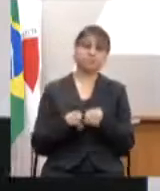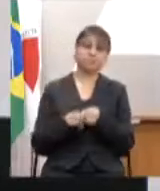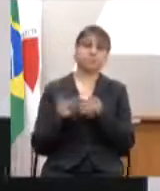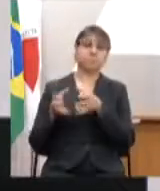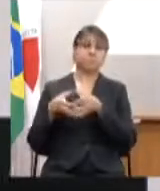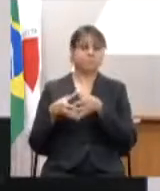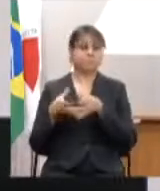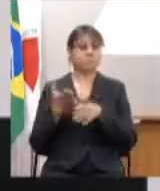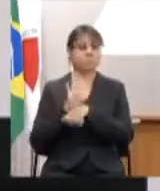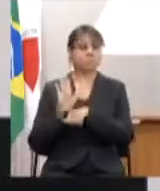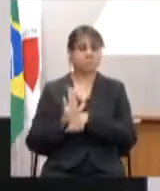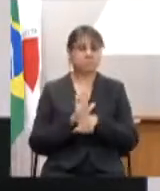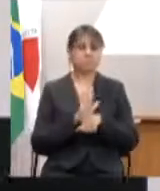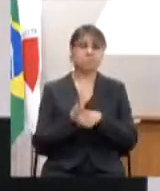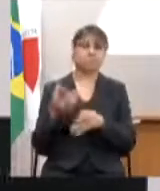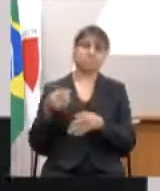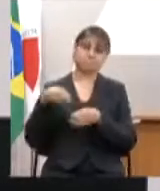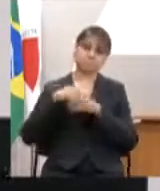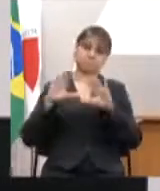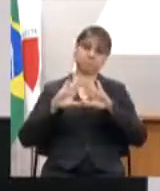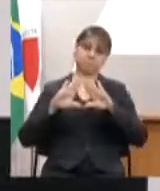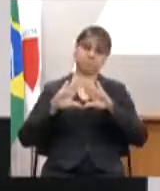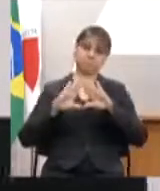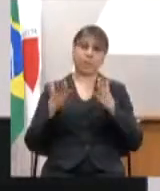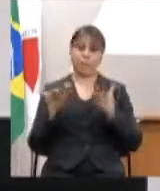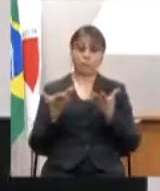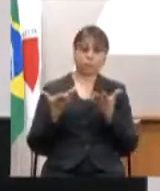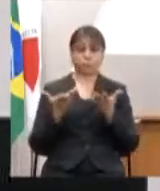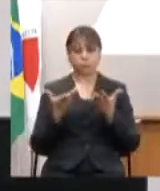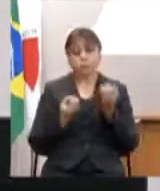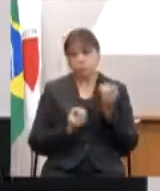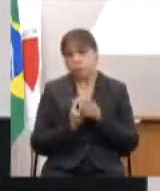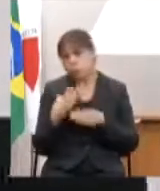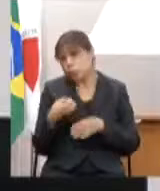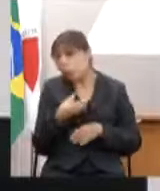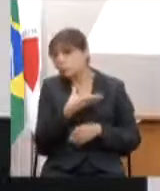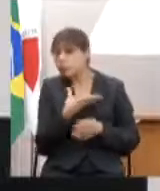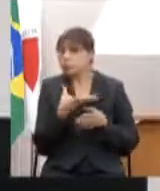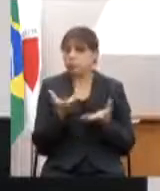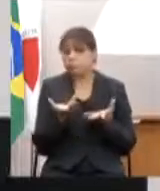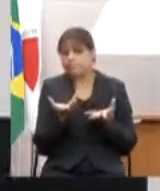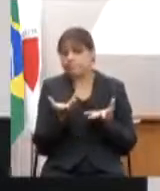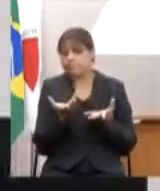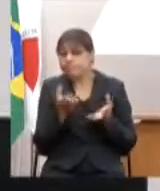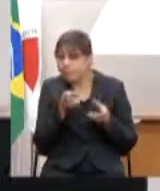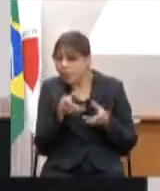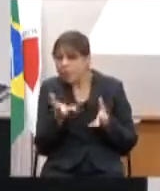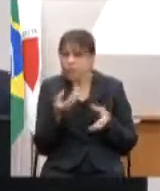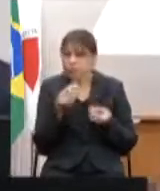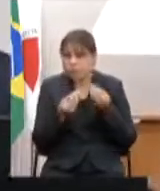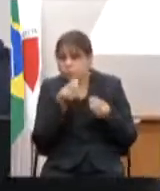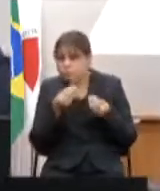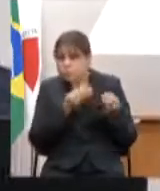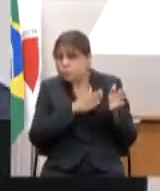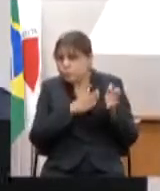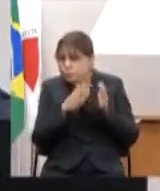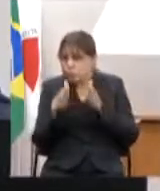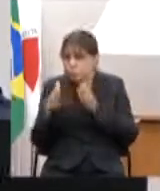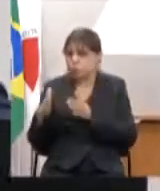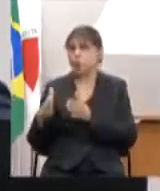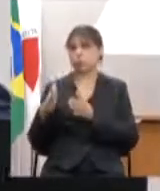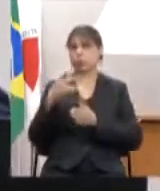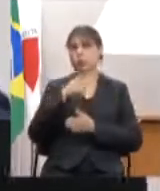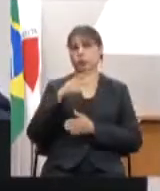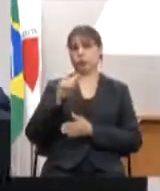se fez um novo formato que será totalmente